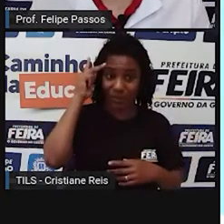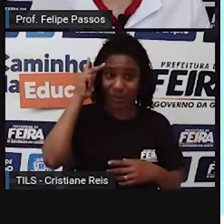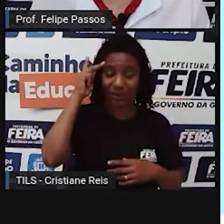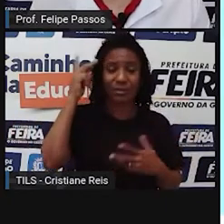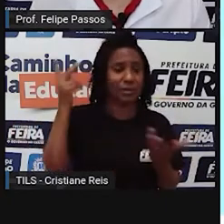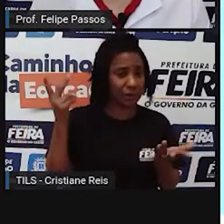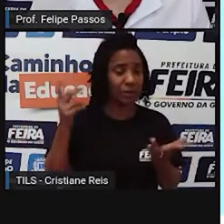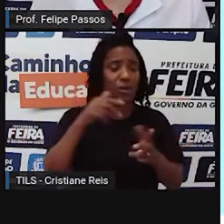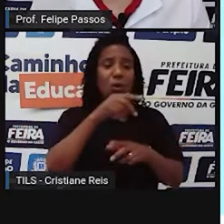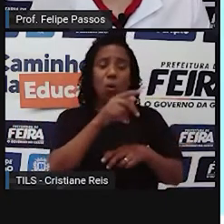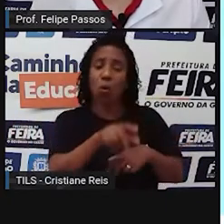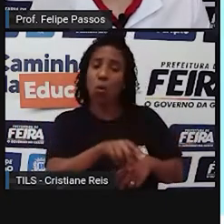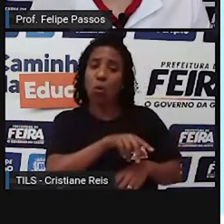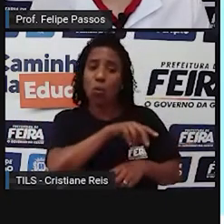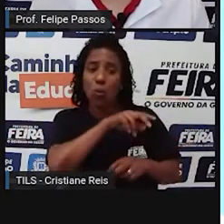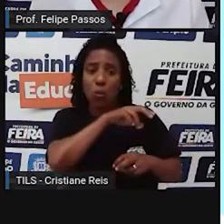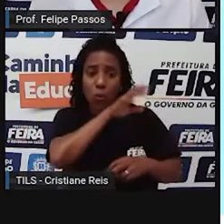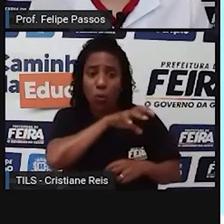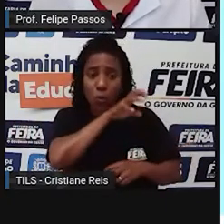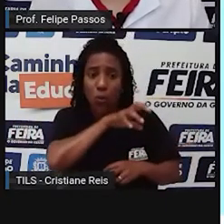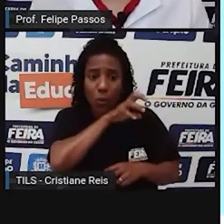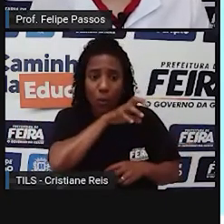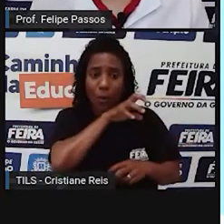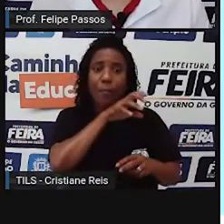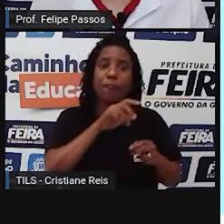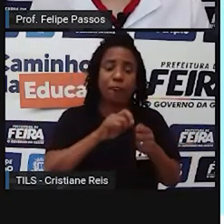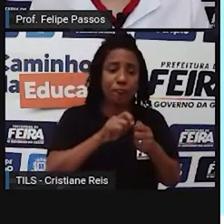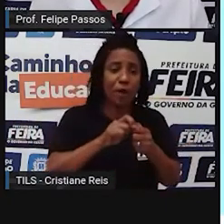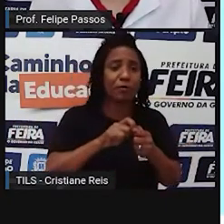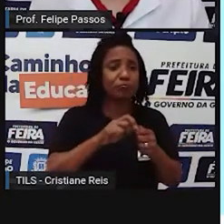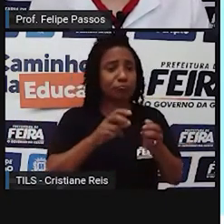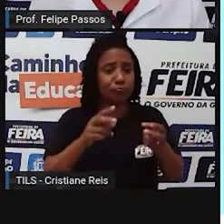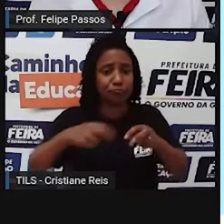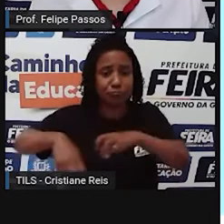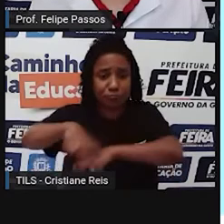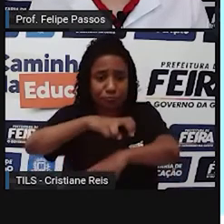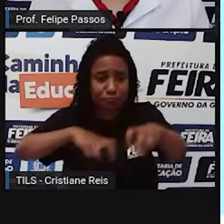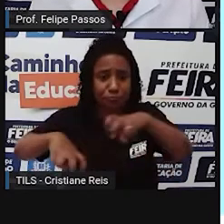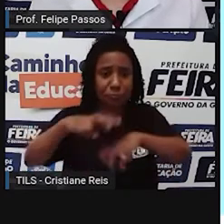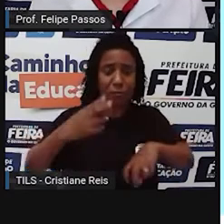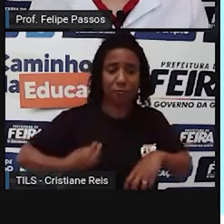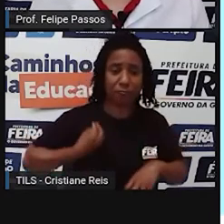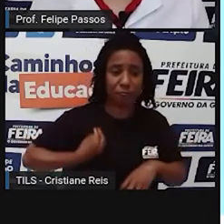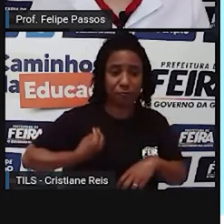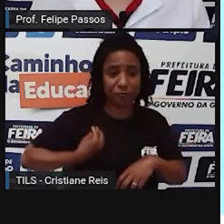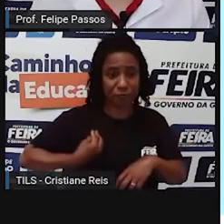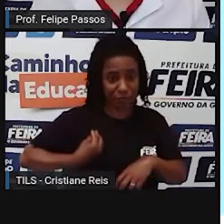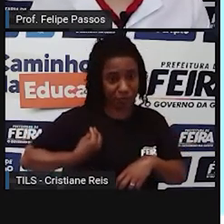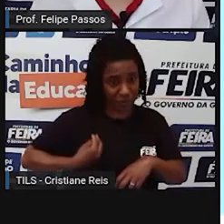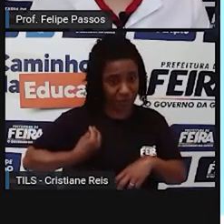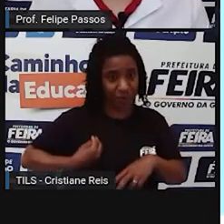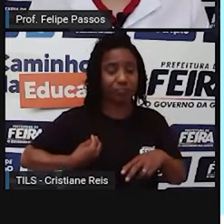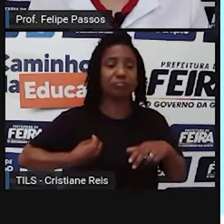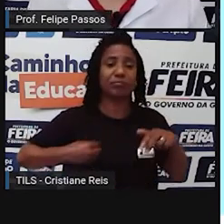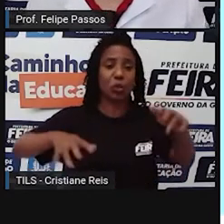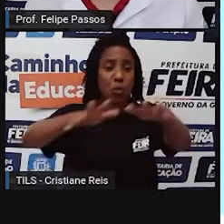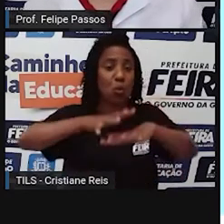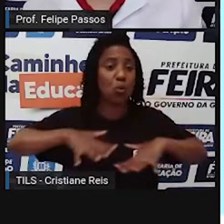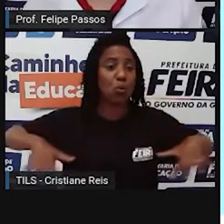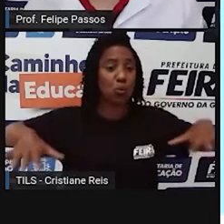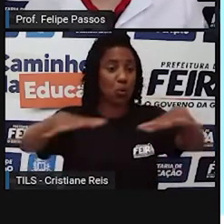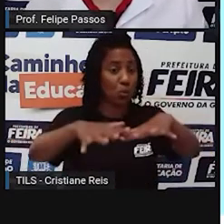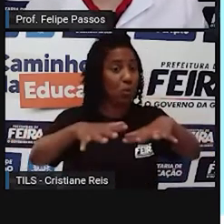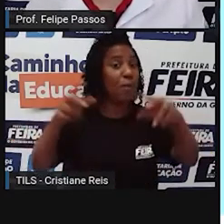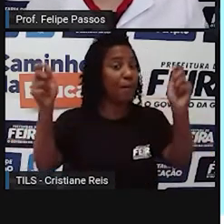a dia, ele vai gerar mudanças no meio, certo? Os organismos podem fazer mudanças que